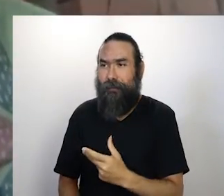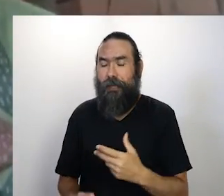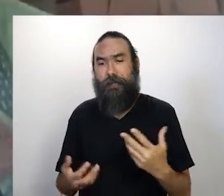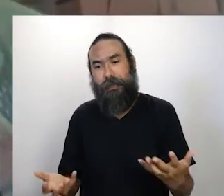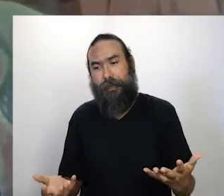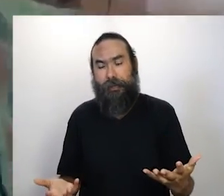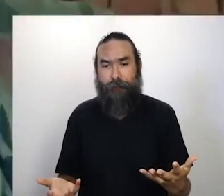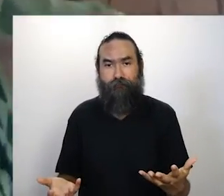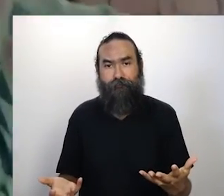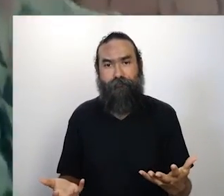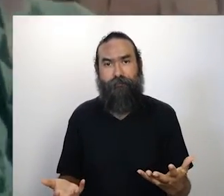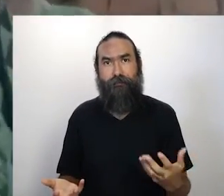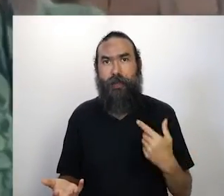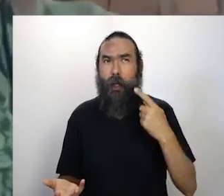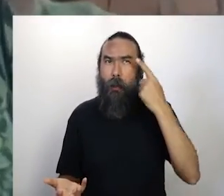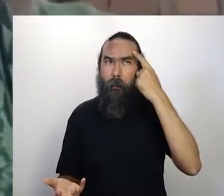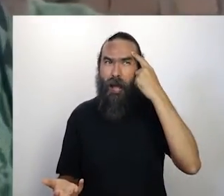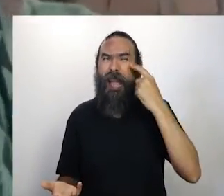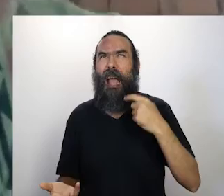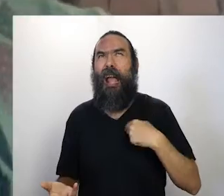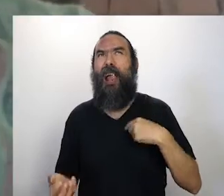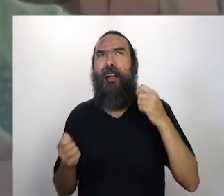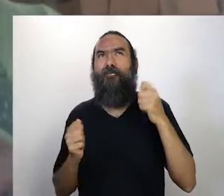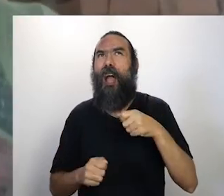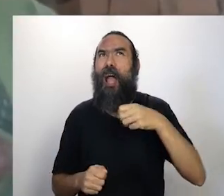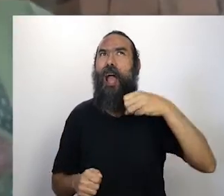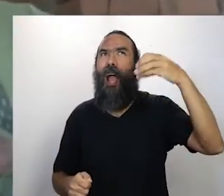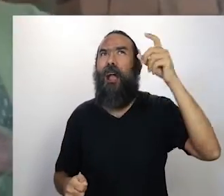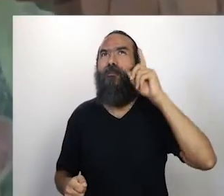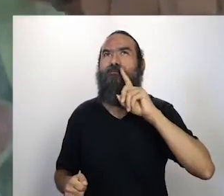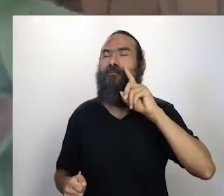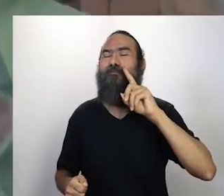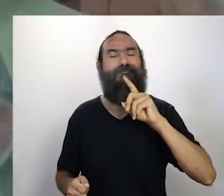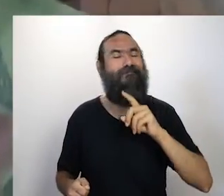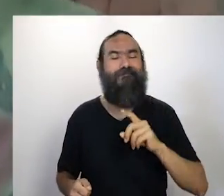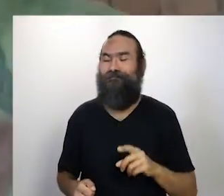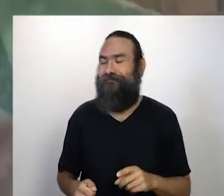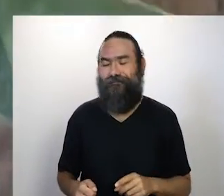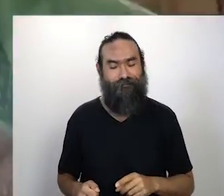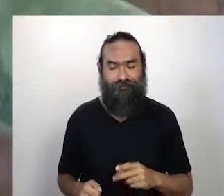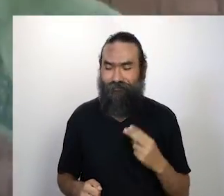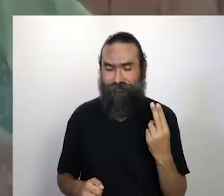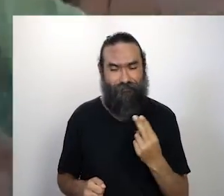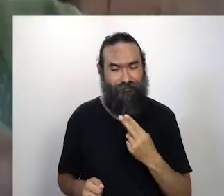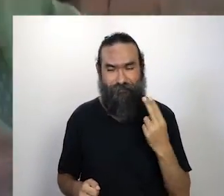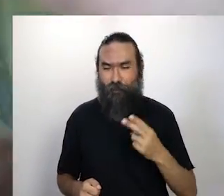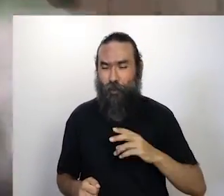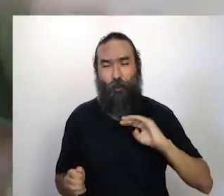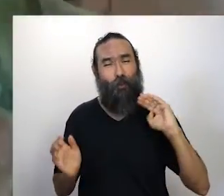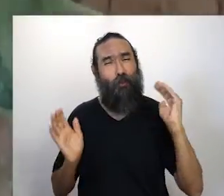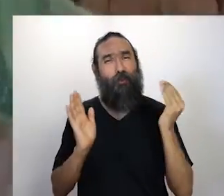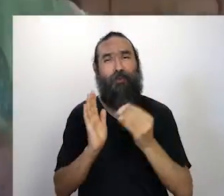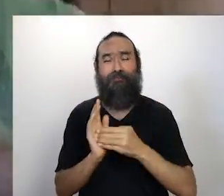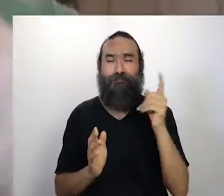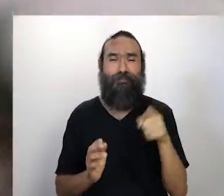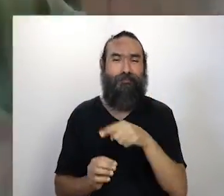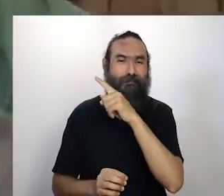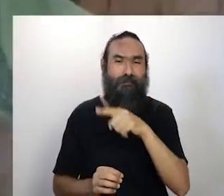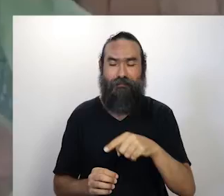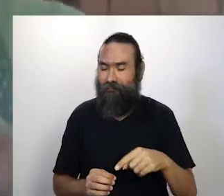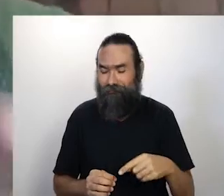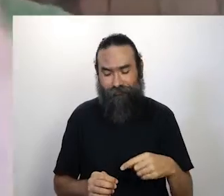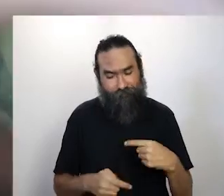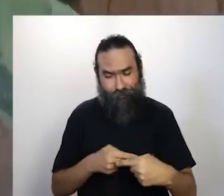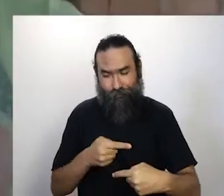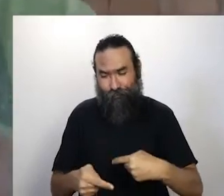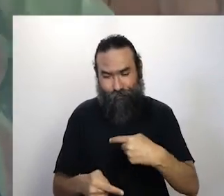E aí eu falei, não, mas aquela viagem não vai cair, né? Tal, não sei o que. Não, simplesmente caiu tudo, tudo. Aí foi caindo uma atrás da outra, uma atrás da outra, outra atrás da